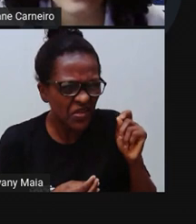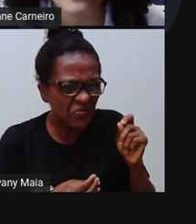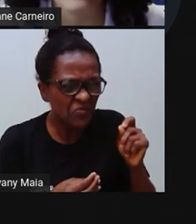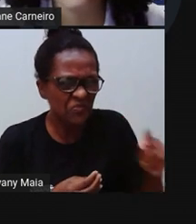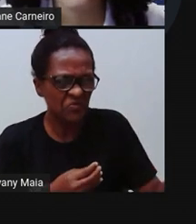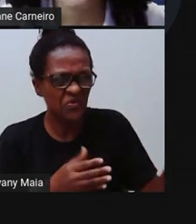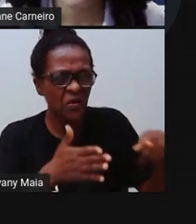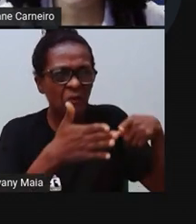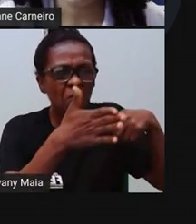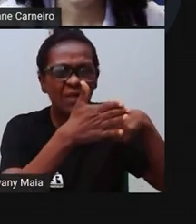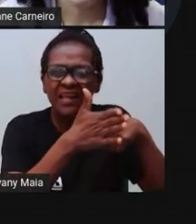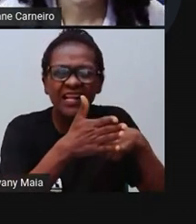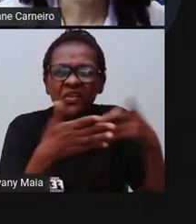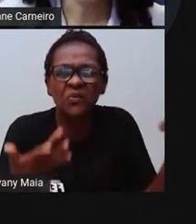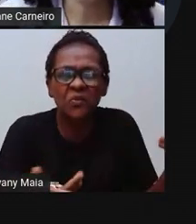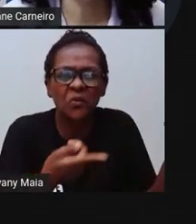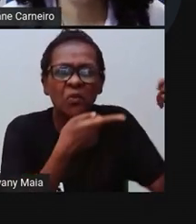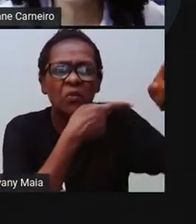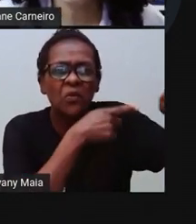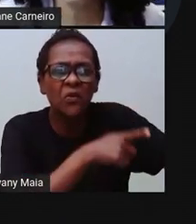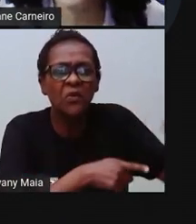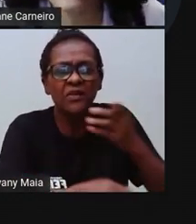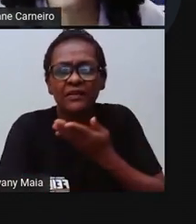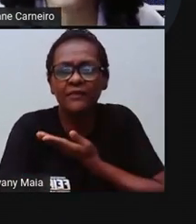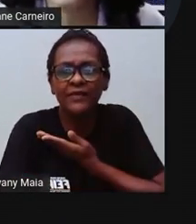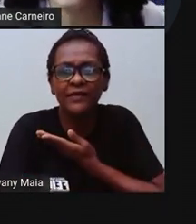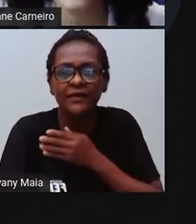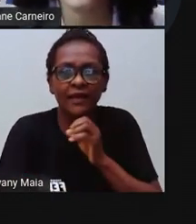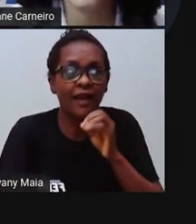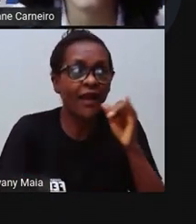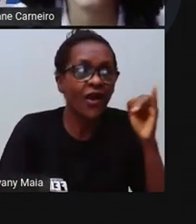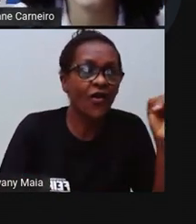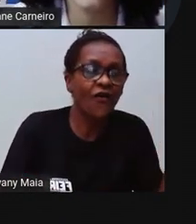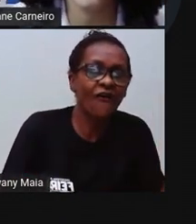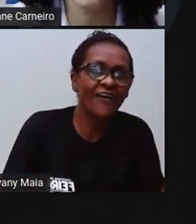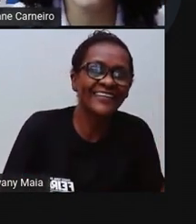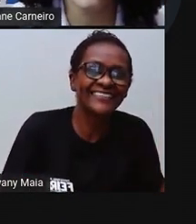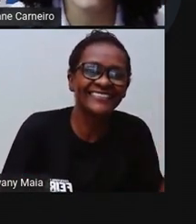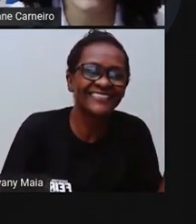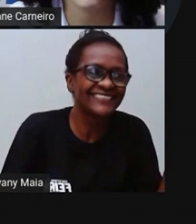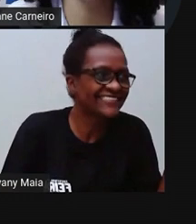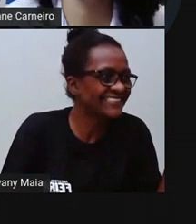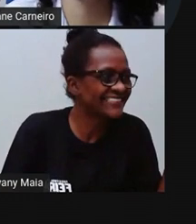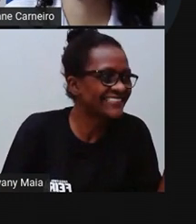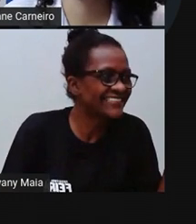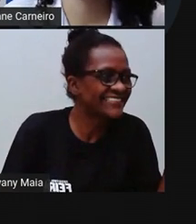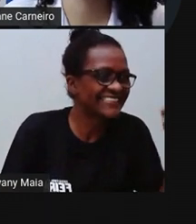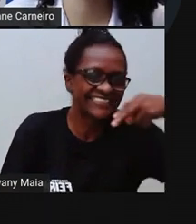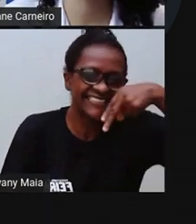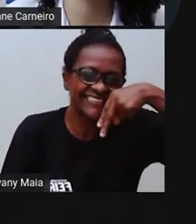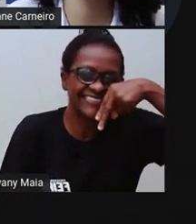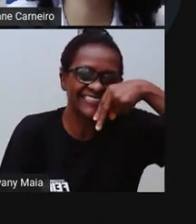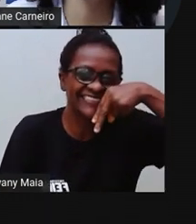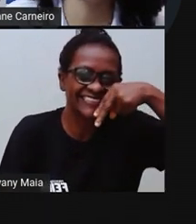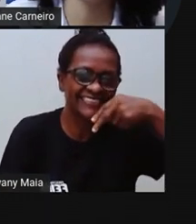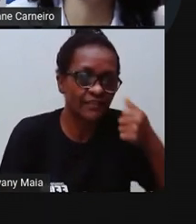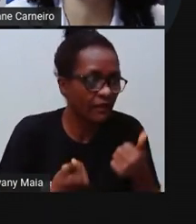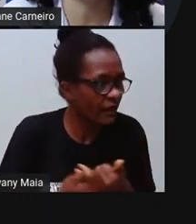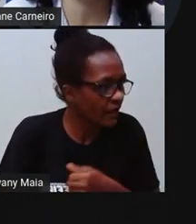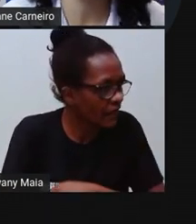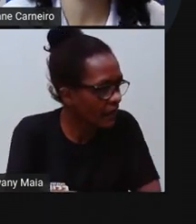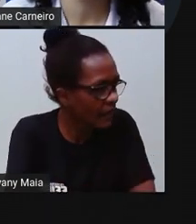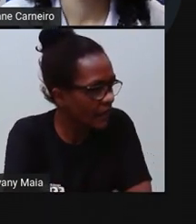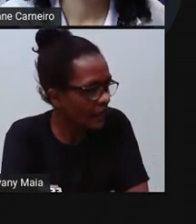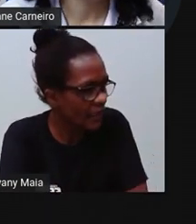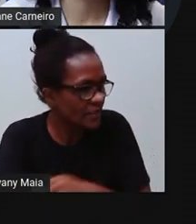a Mônica? Oi, turma! Quem é que tá falando, ó? A Mônica, que chegou junto com